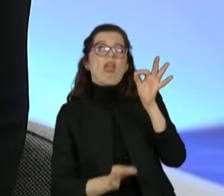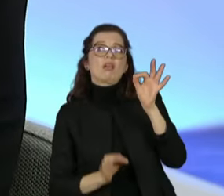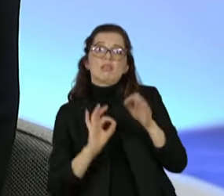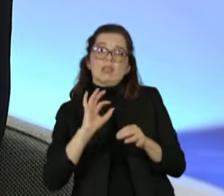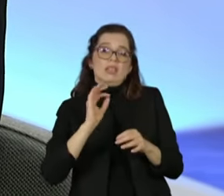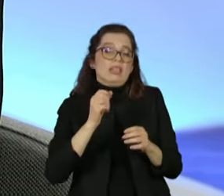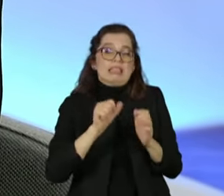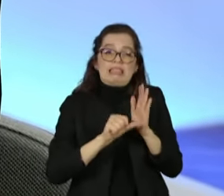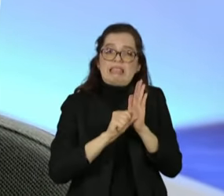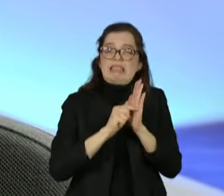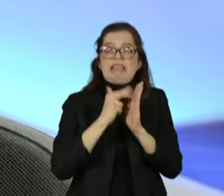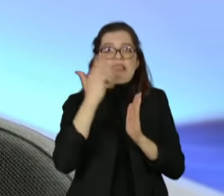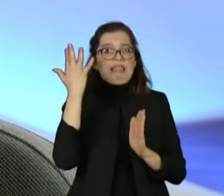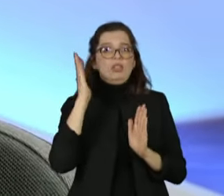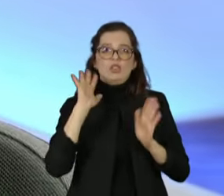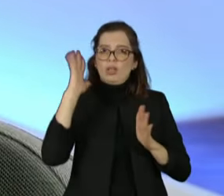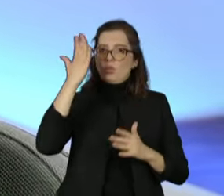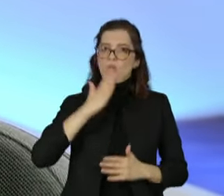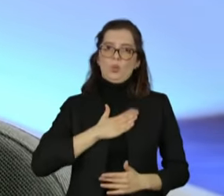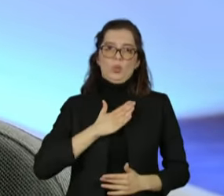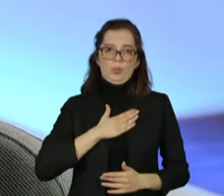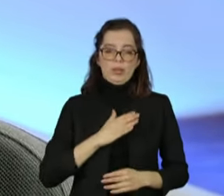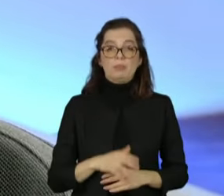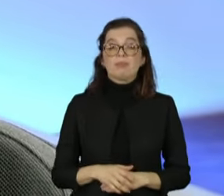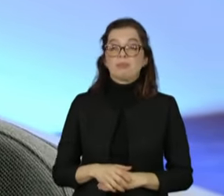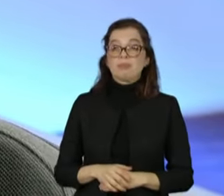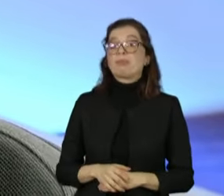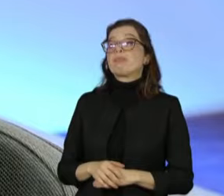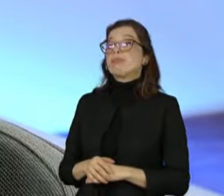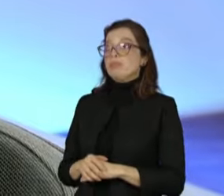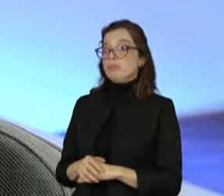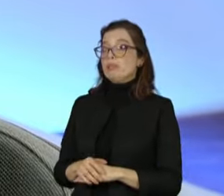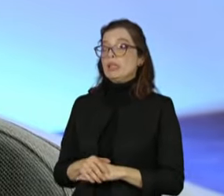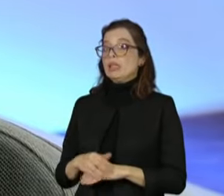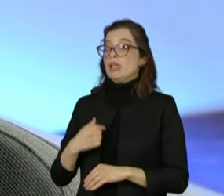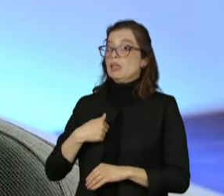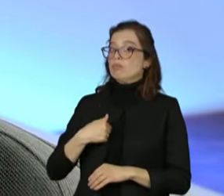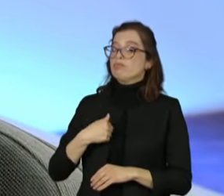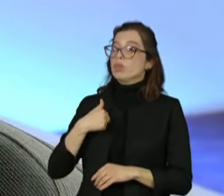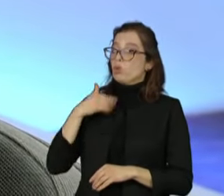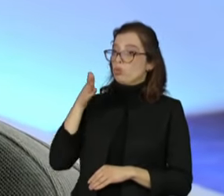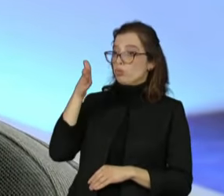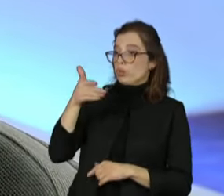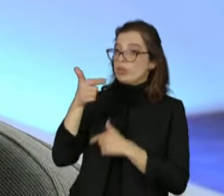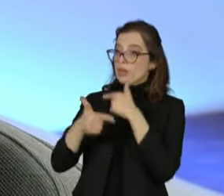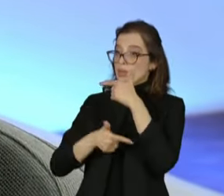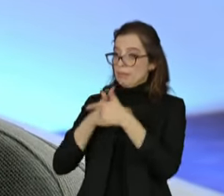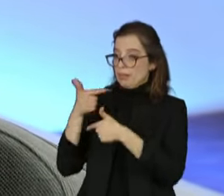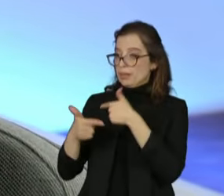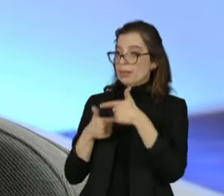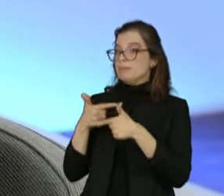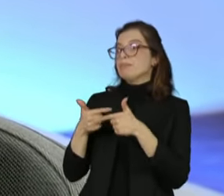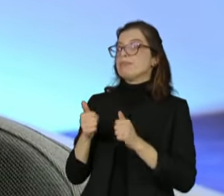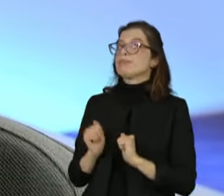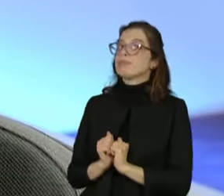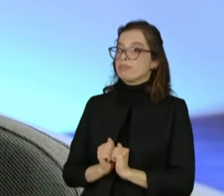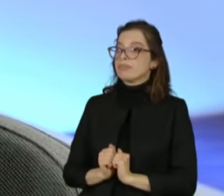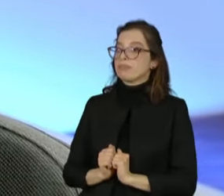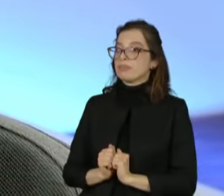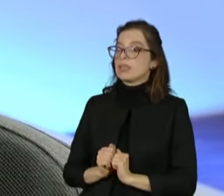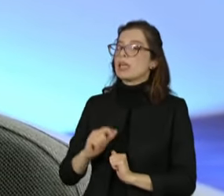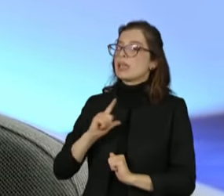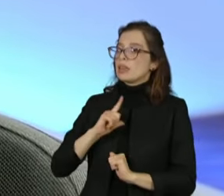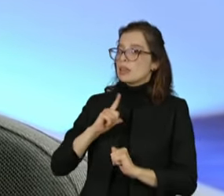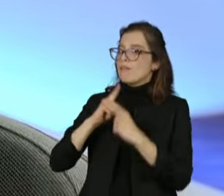impossível uma mulher, hoje, que vá para o mercado de trabalho, começa aí, pelo mercado de trabalho, que não sofreu algum tipo de violência. A começar